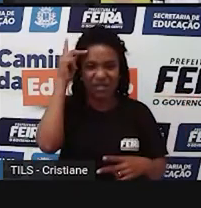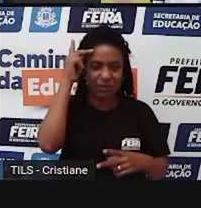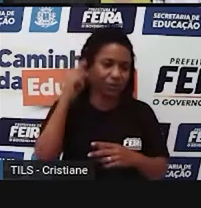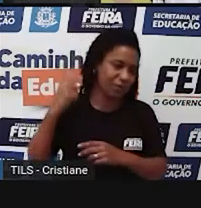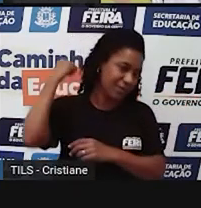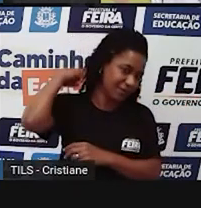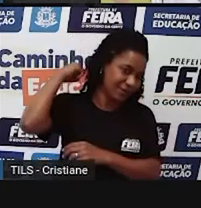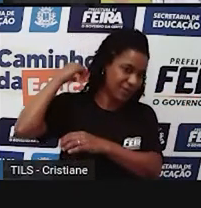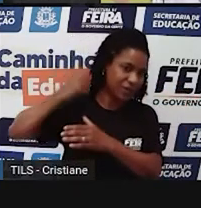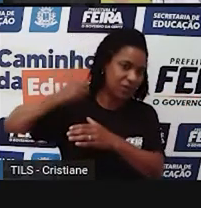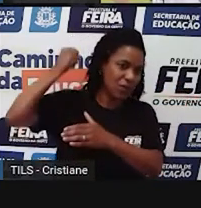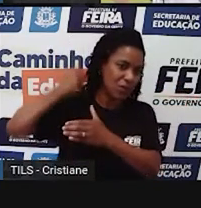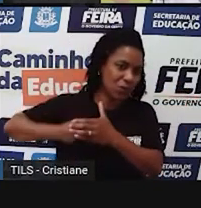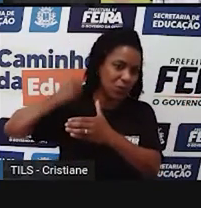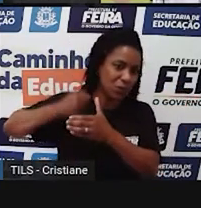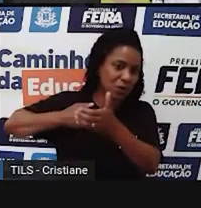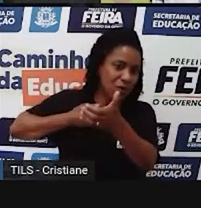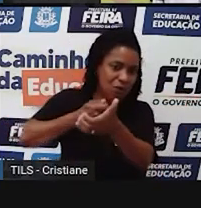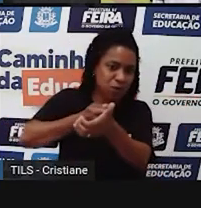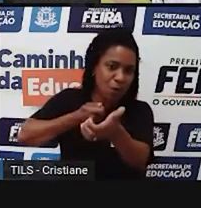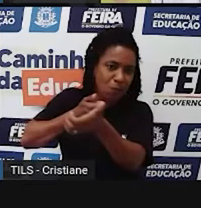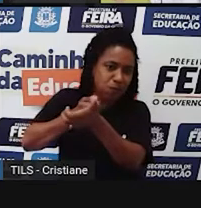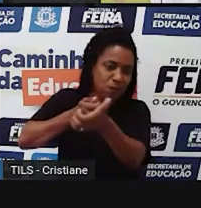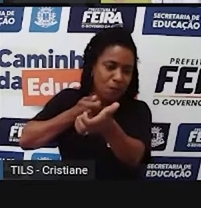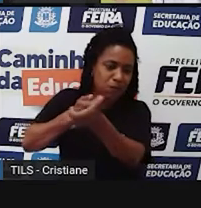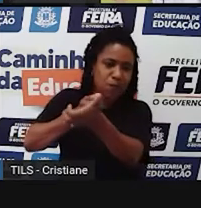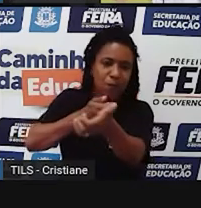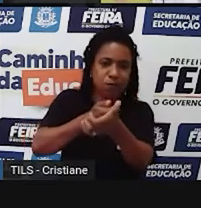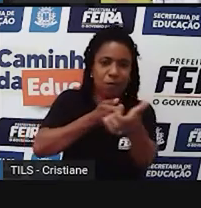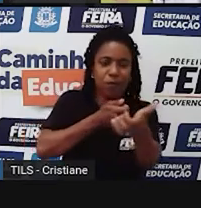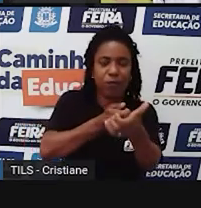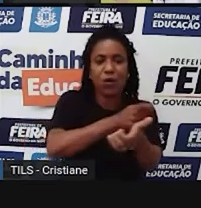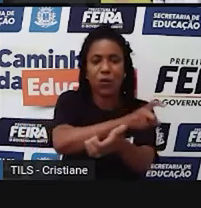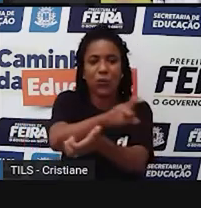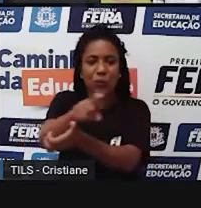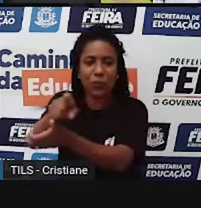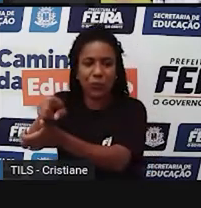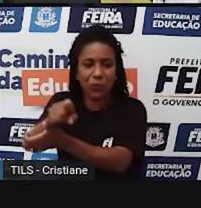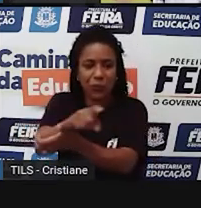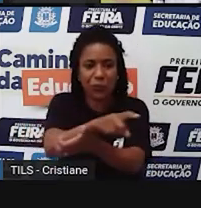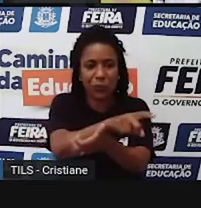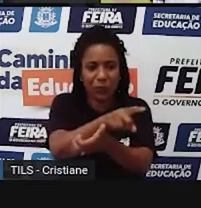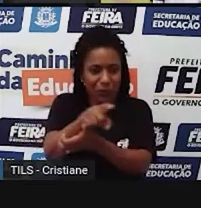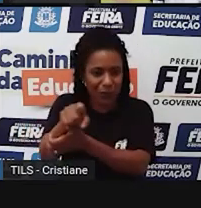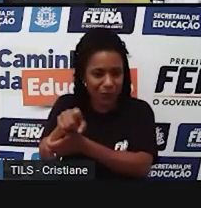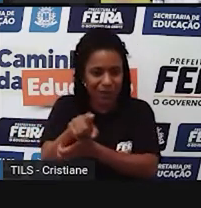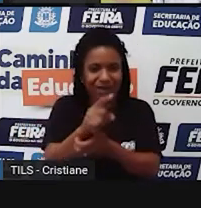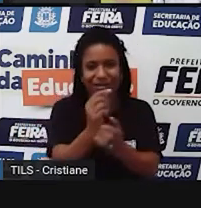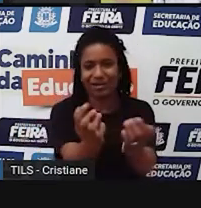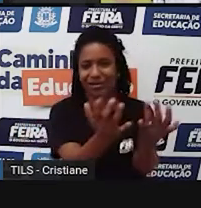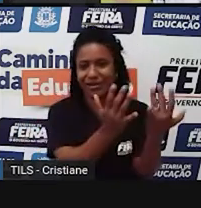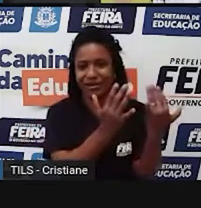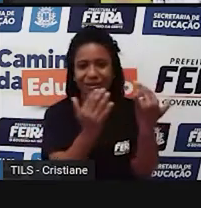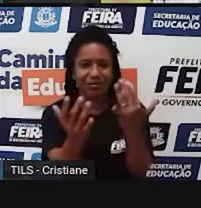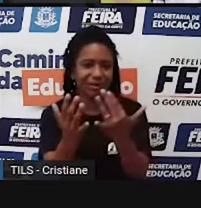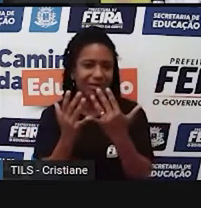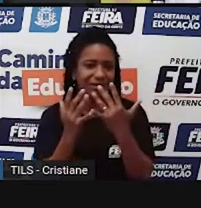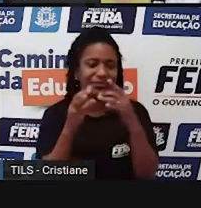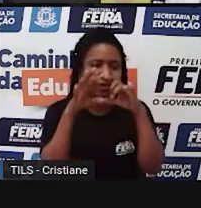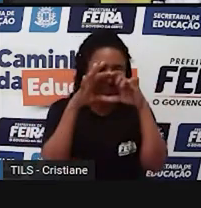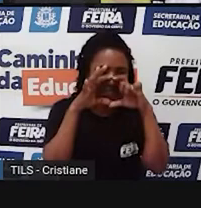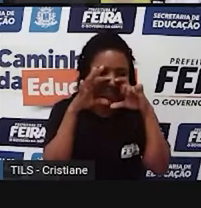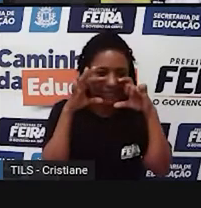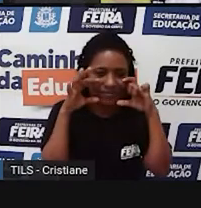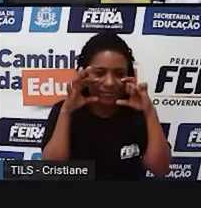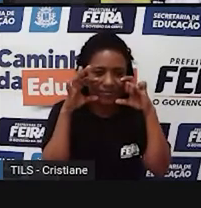agrotóxico nas plantas. E ele também, você vê que não tem, assim, né? Aparelhos